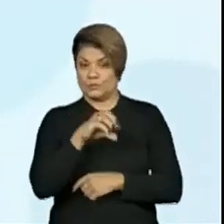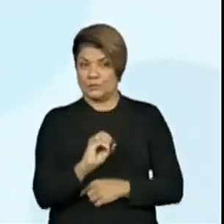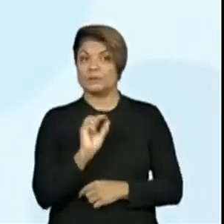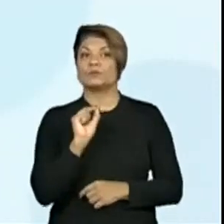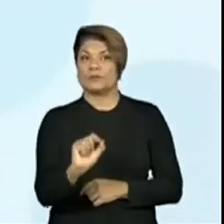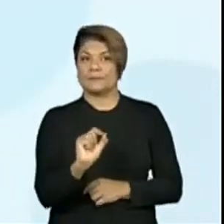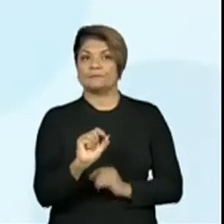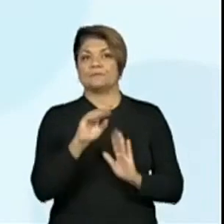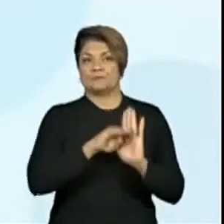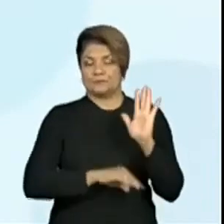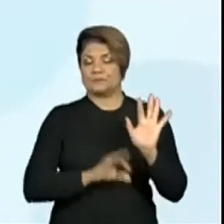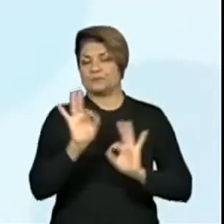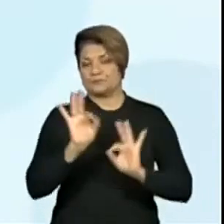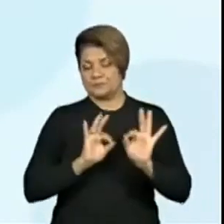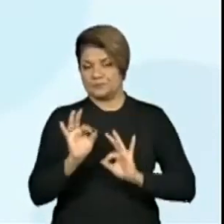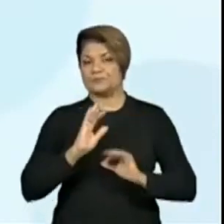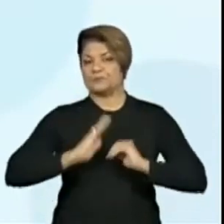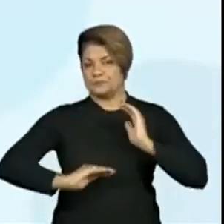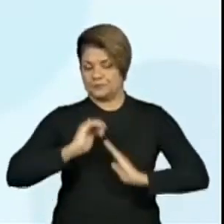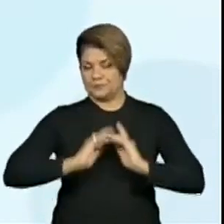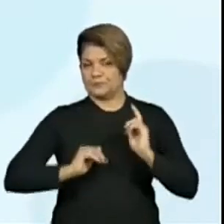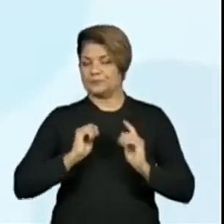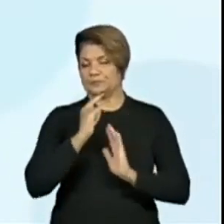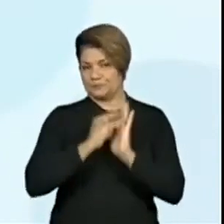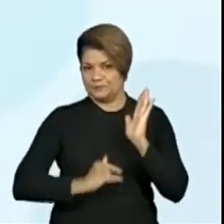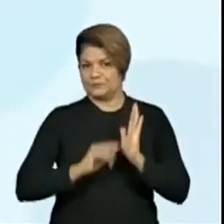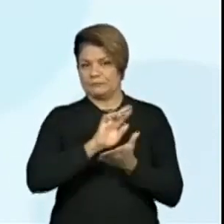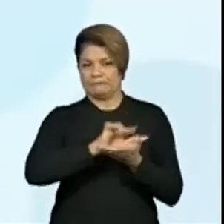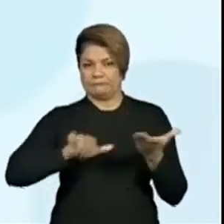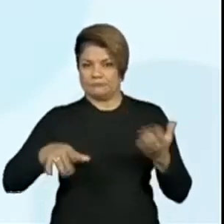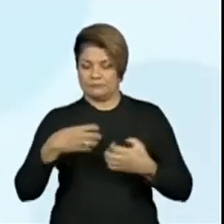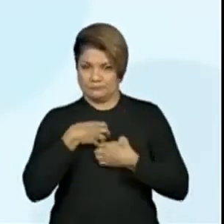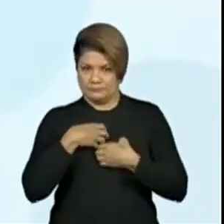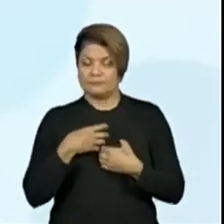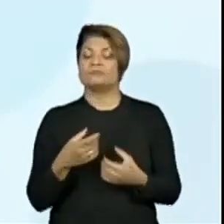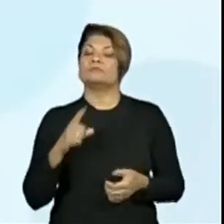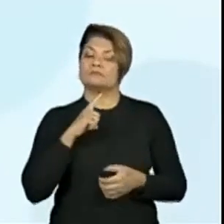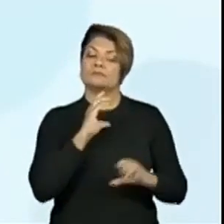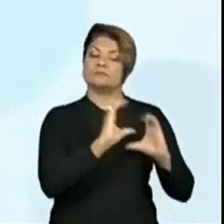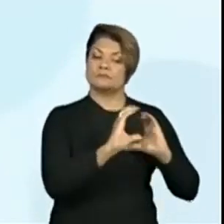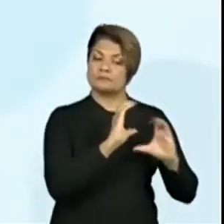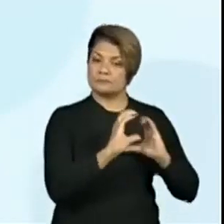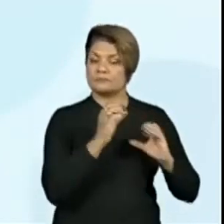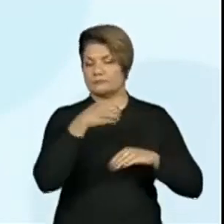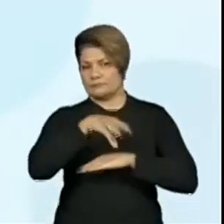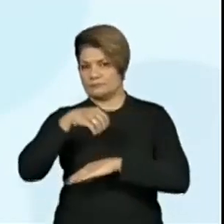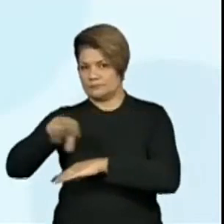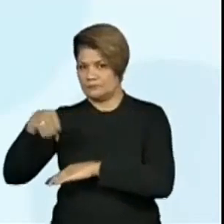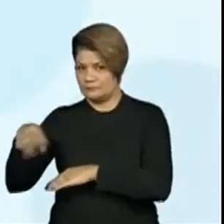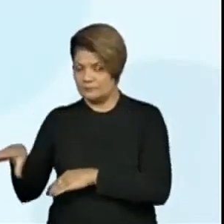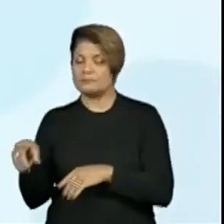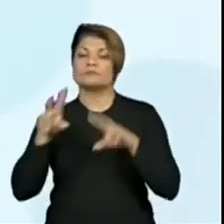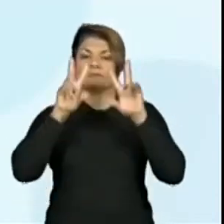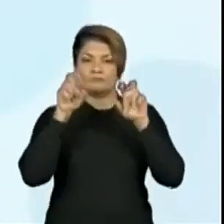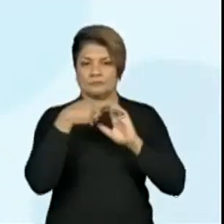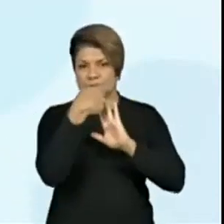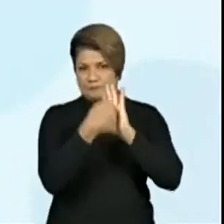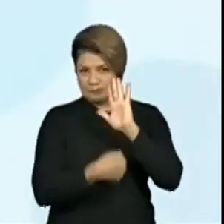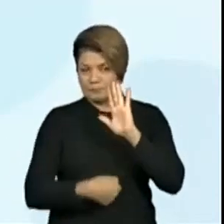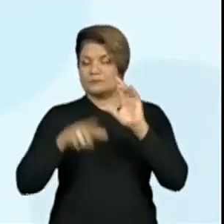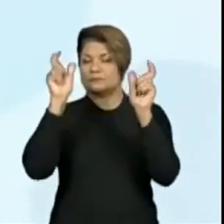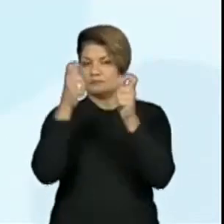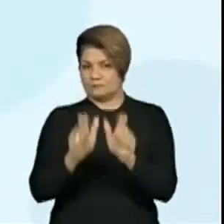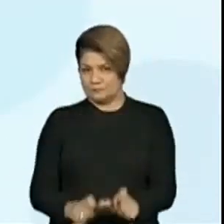o quê? Planejar e produzir textos conhecidos de diferentes gêneros, considerando a situação comunicativa, o tema assunto, a estrutura